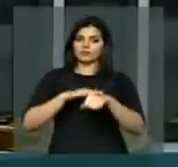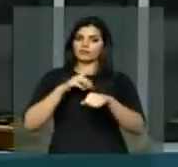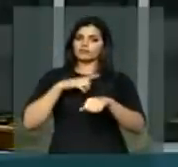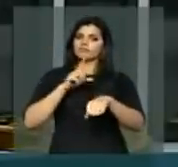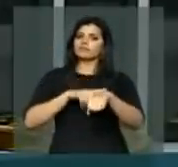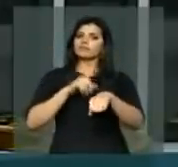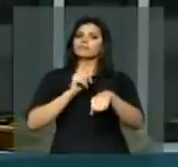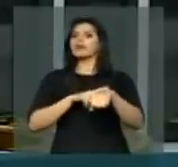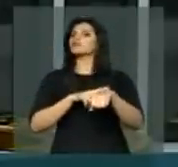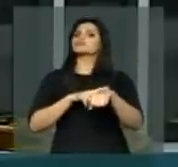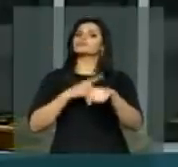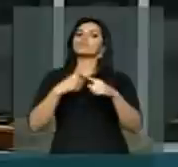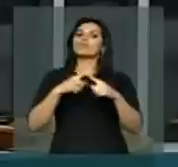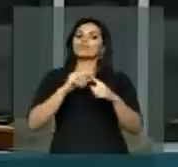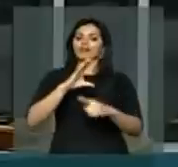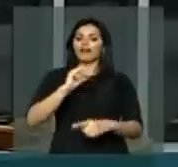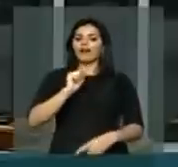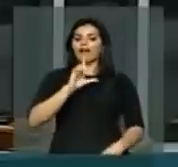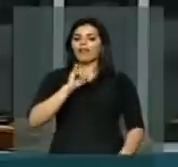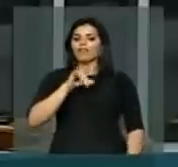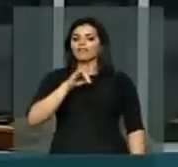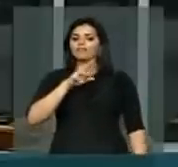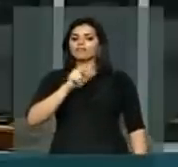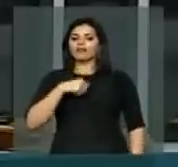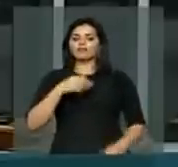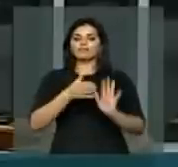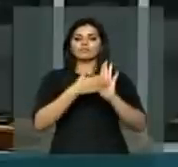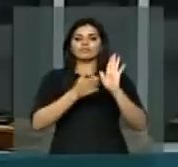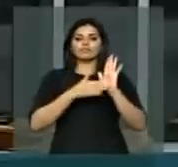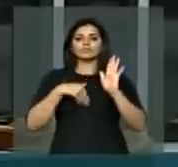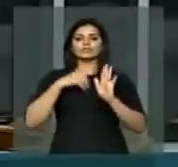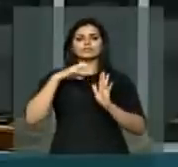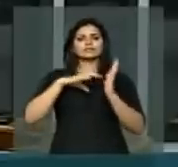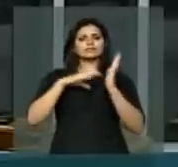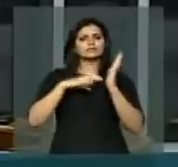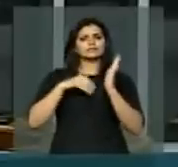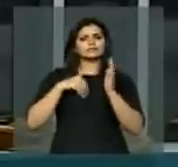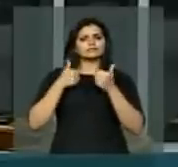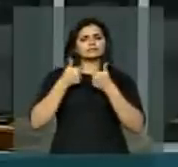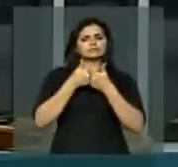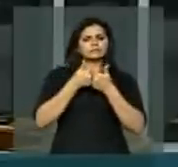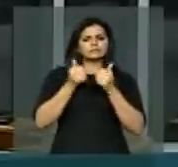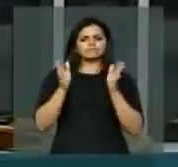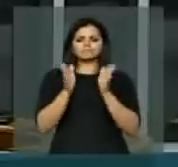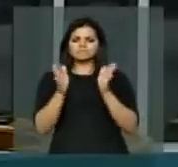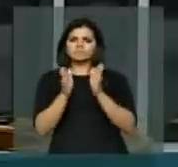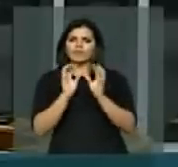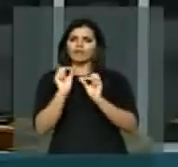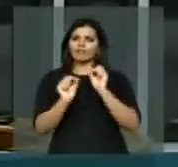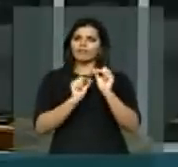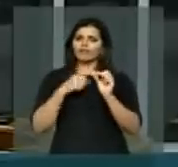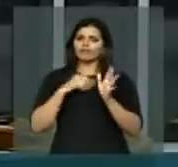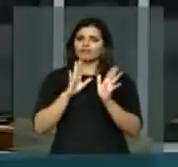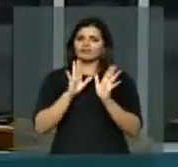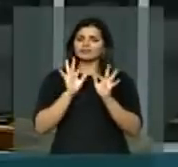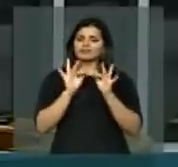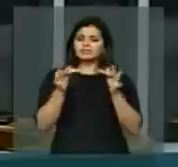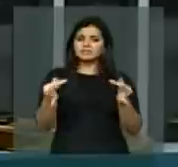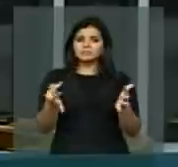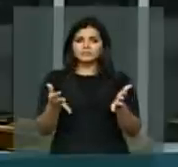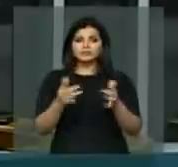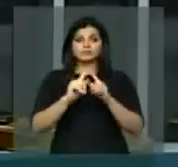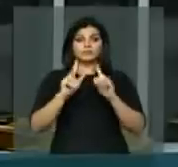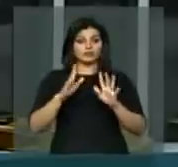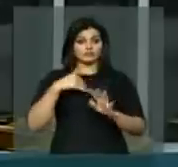o prazo. Esse calendário que temos hoje no Senado é um calendário apertado, é um calendário exíguo. Mas,